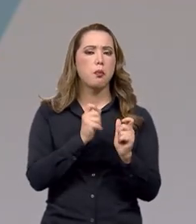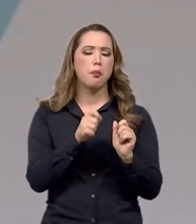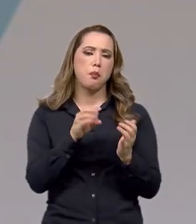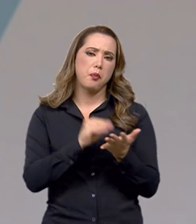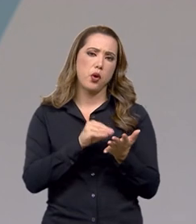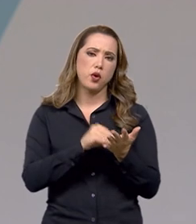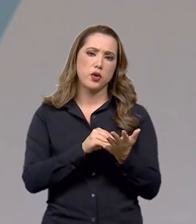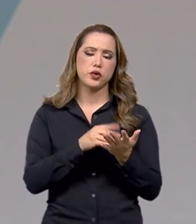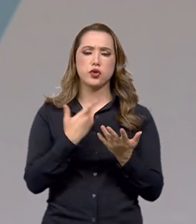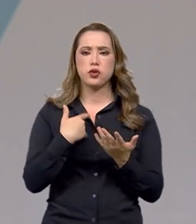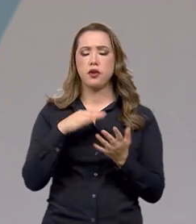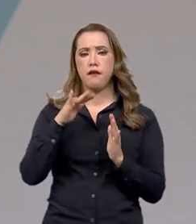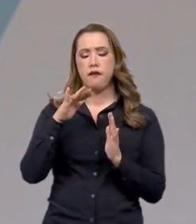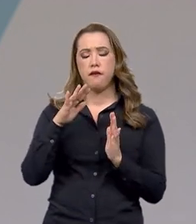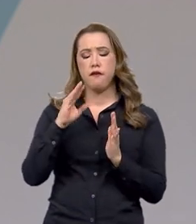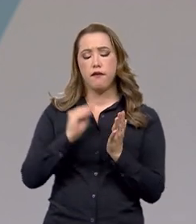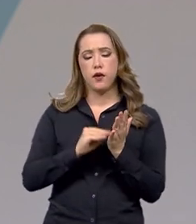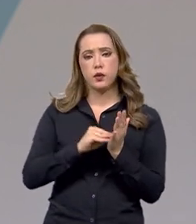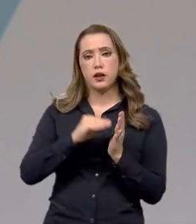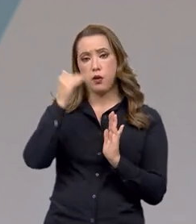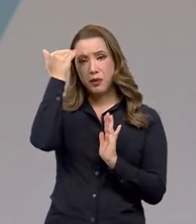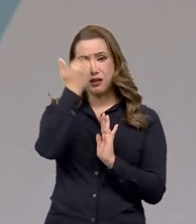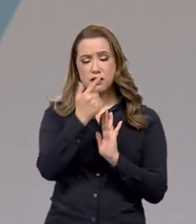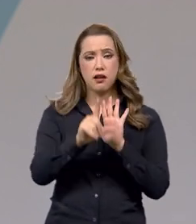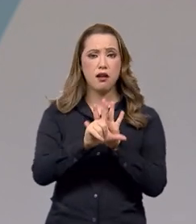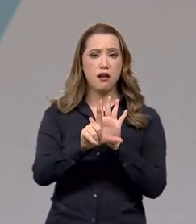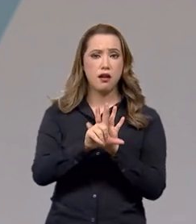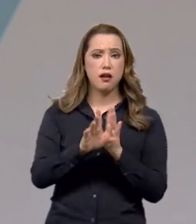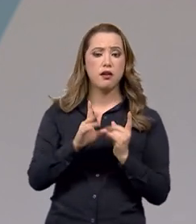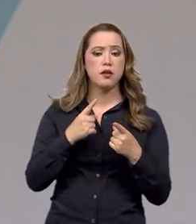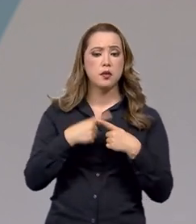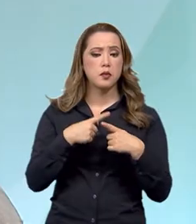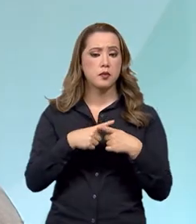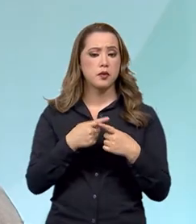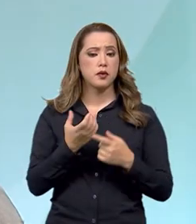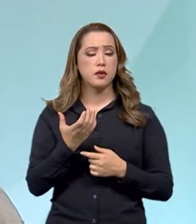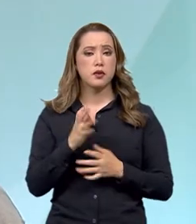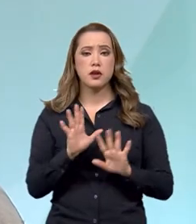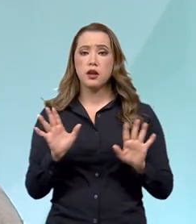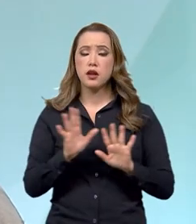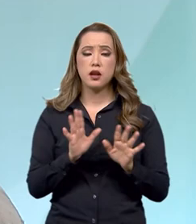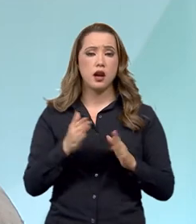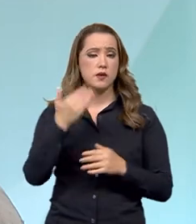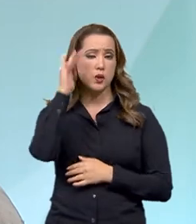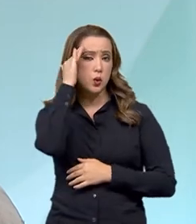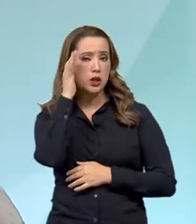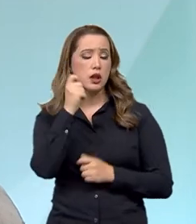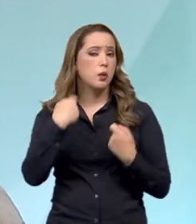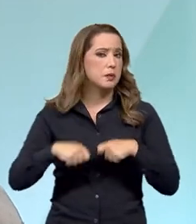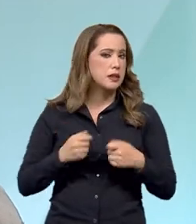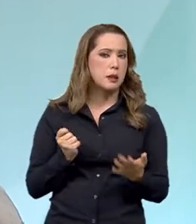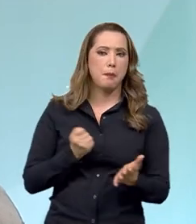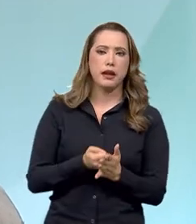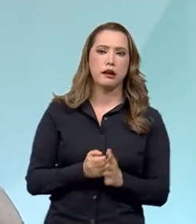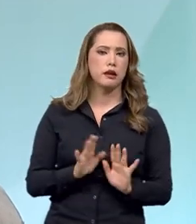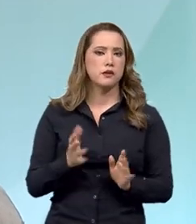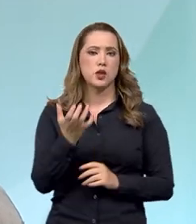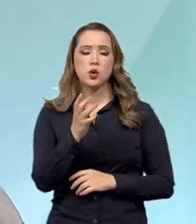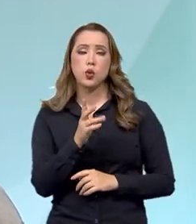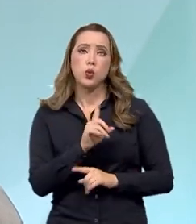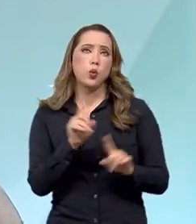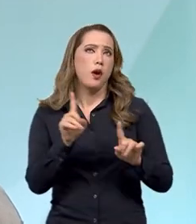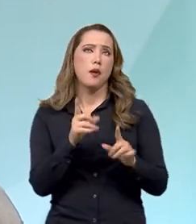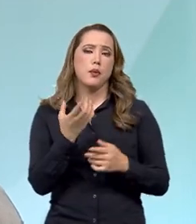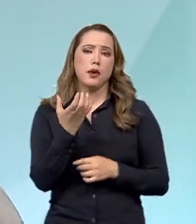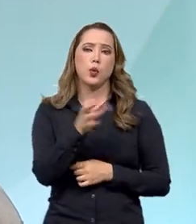por uma insistência no não cumprimento da obrigação, mas por uma má compreensão. Foi uma interpretação